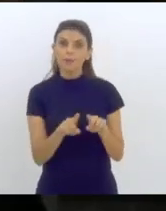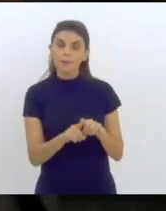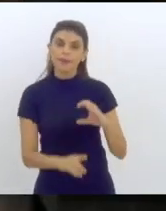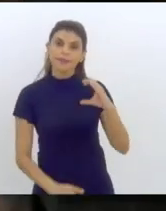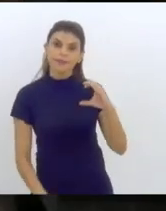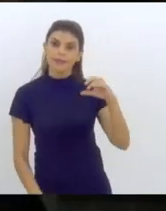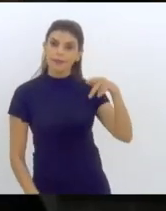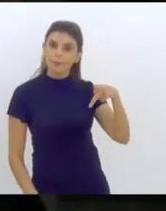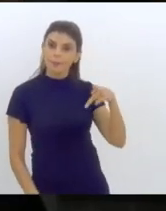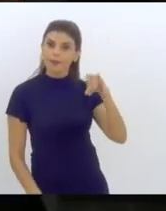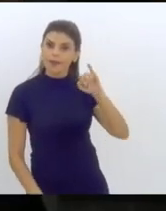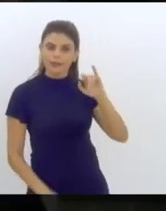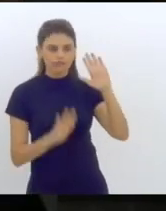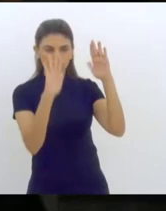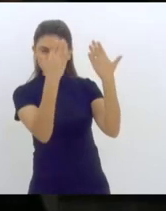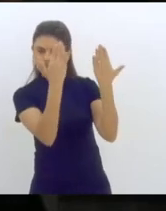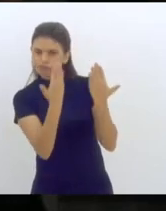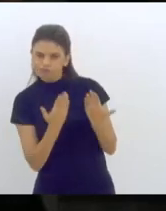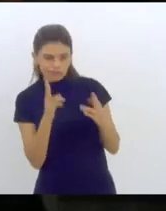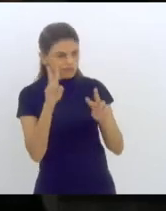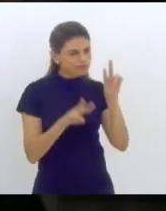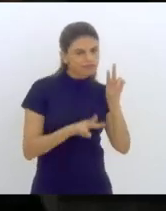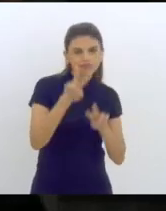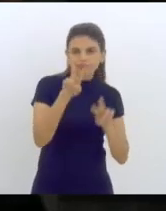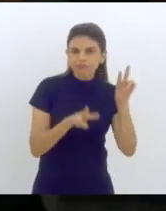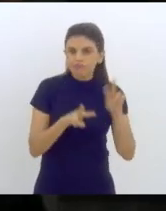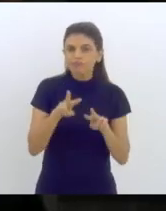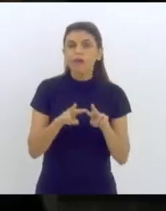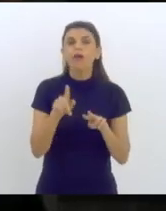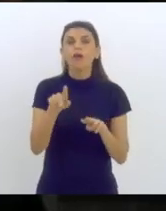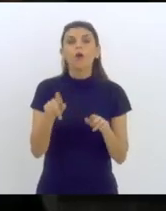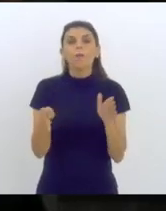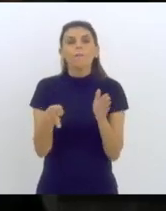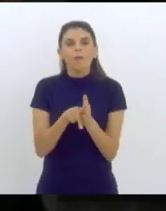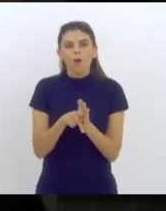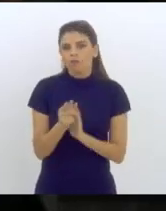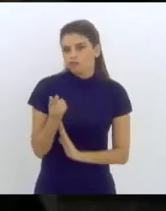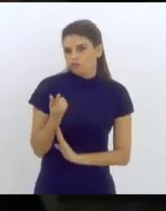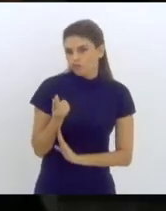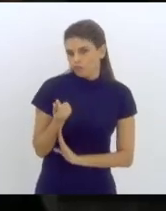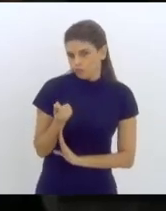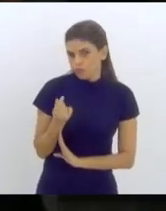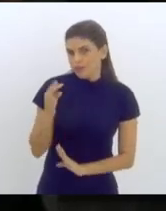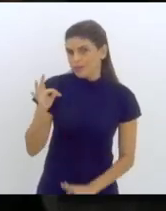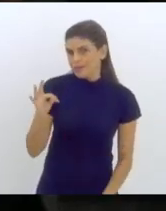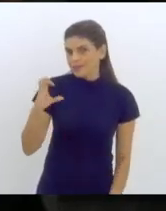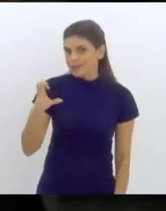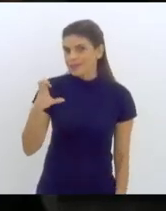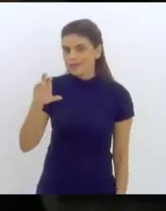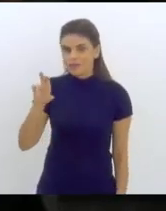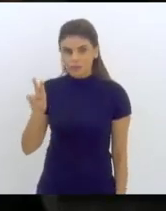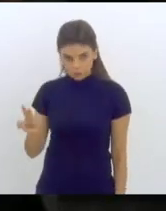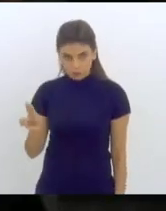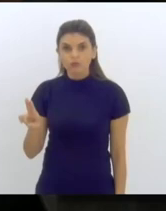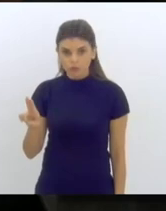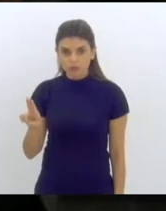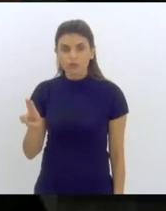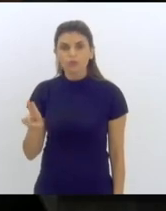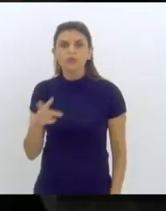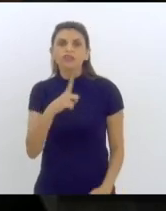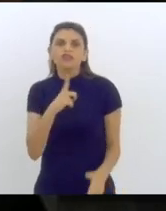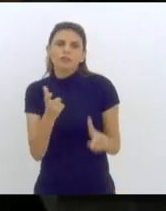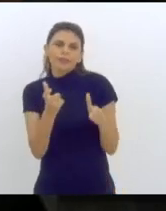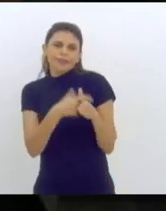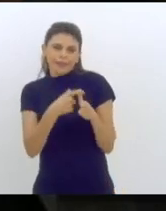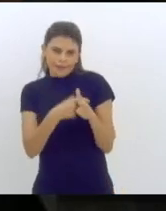procurou apurar na dívida pública do Estado do Rio de Janeiro com a União o papel de